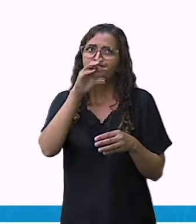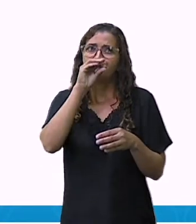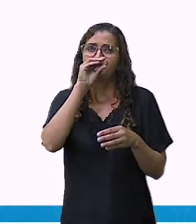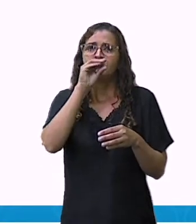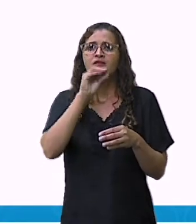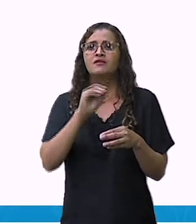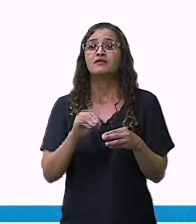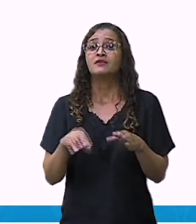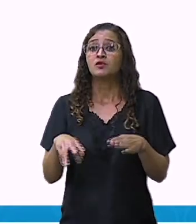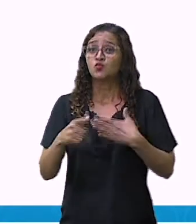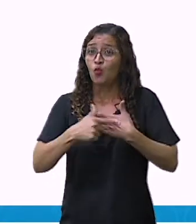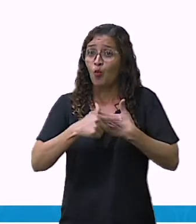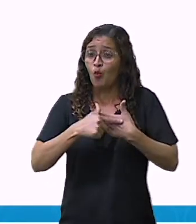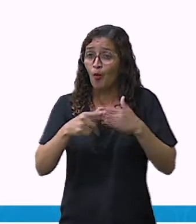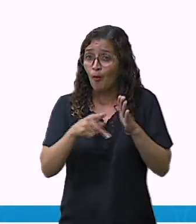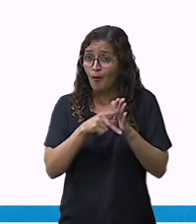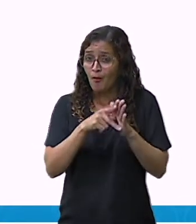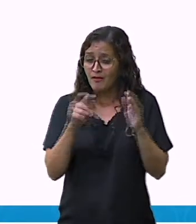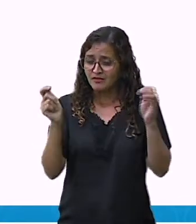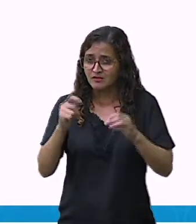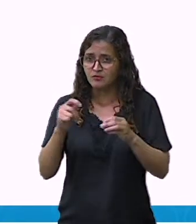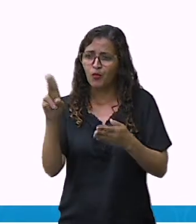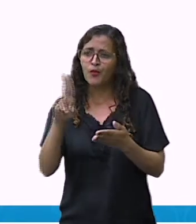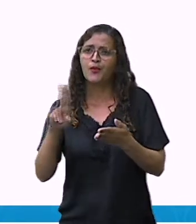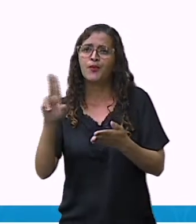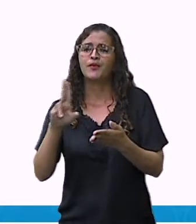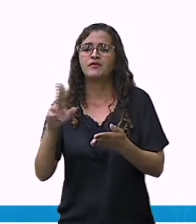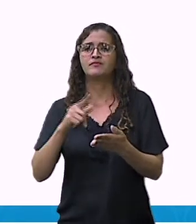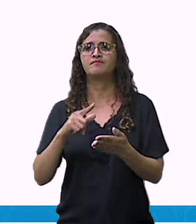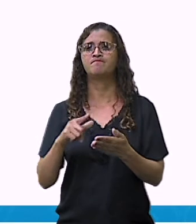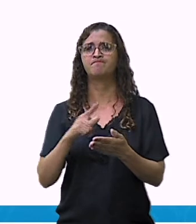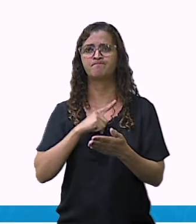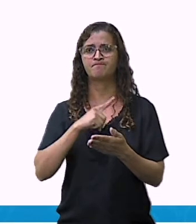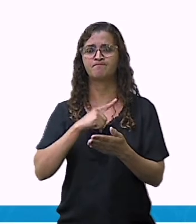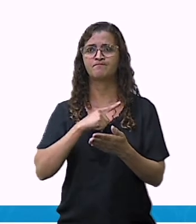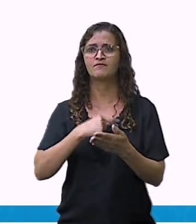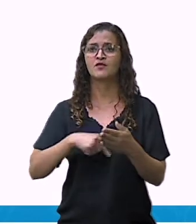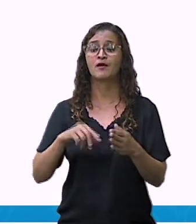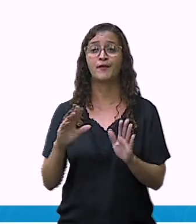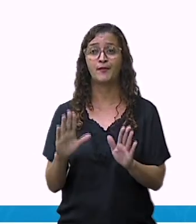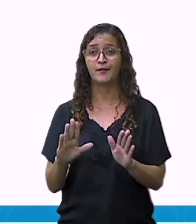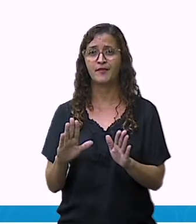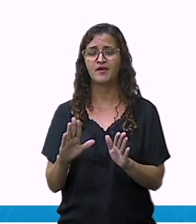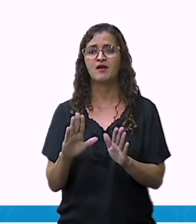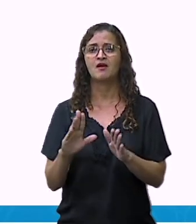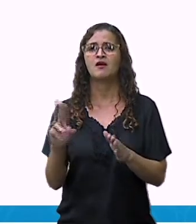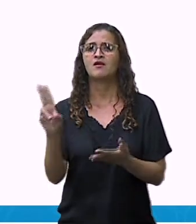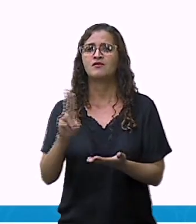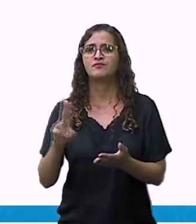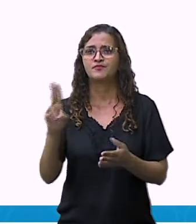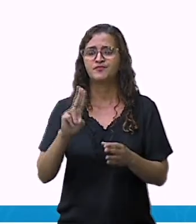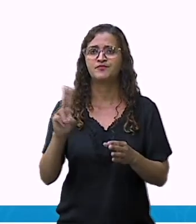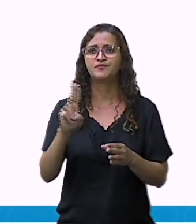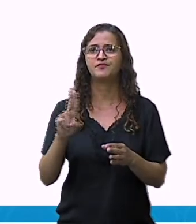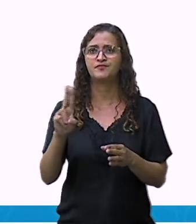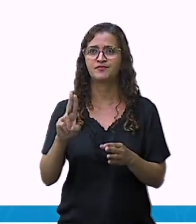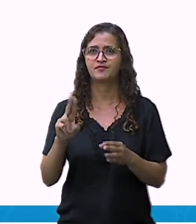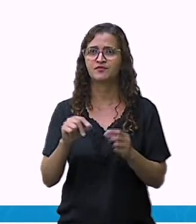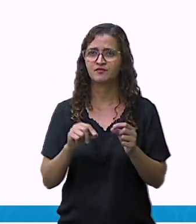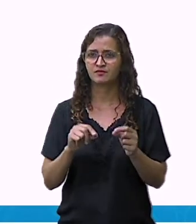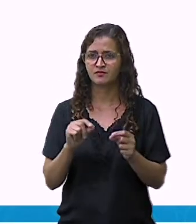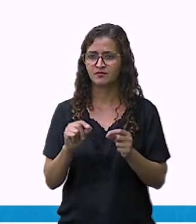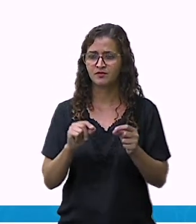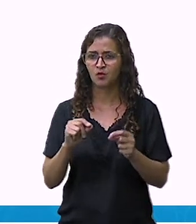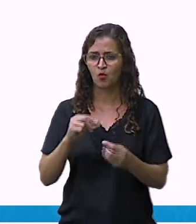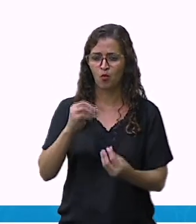funcionalidade. Outra coisa que nós temos também, utilizados como